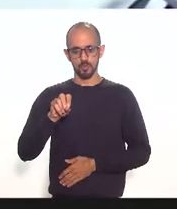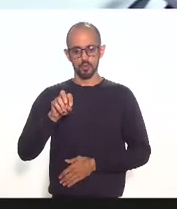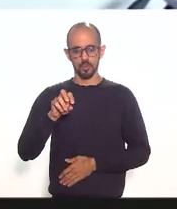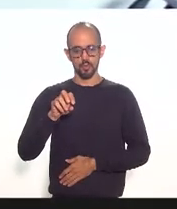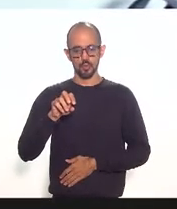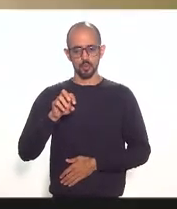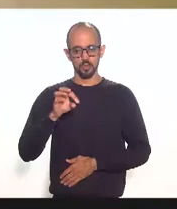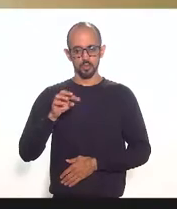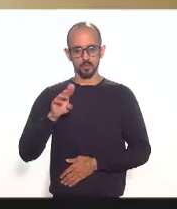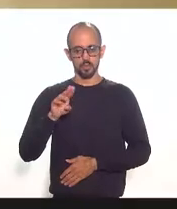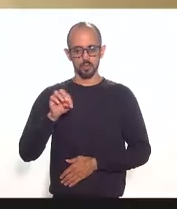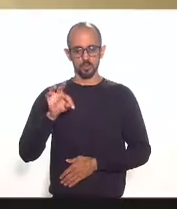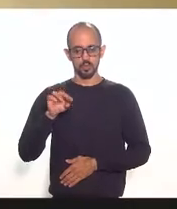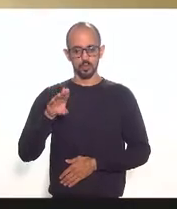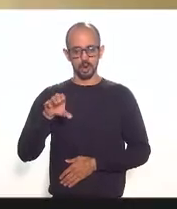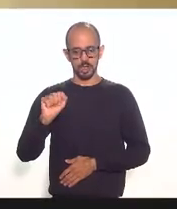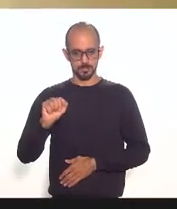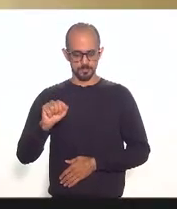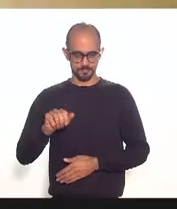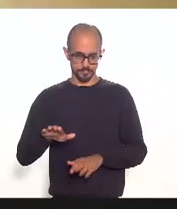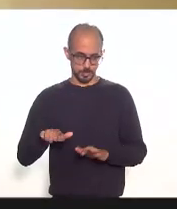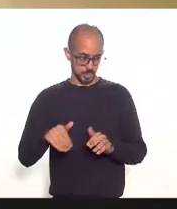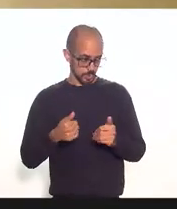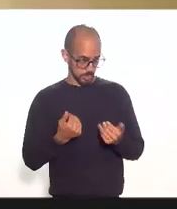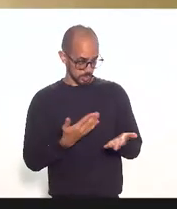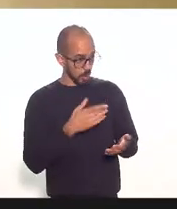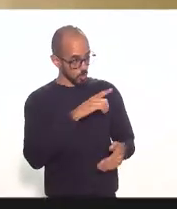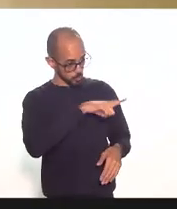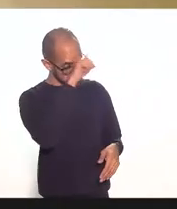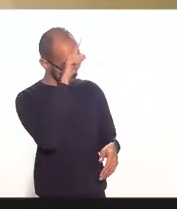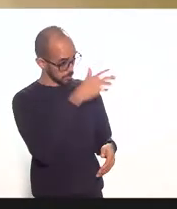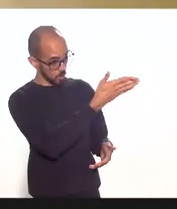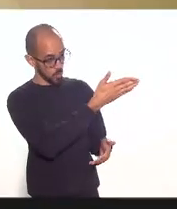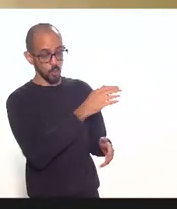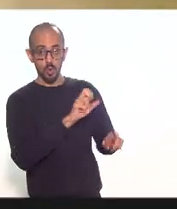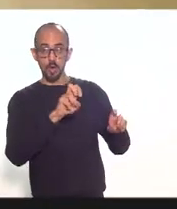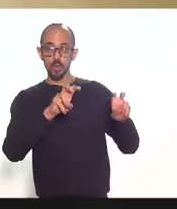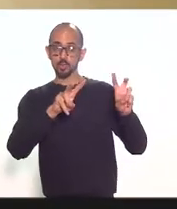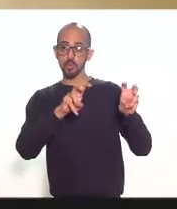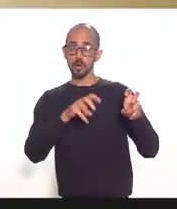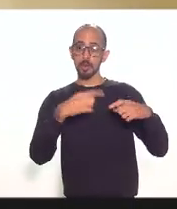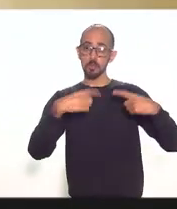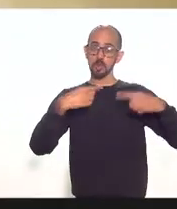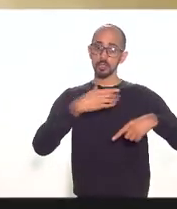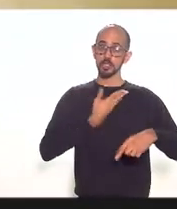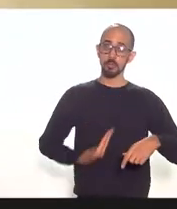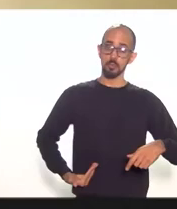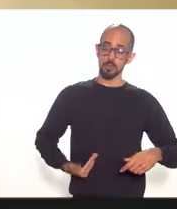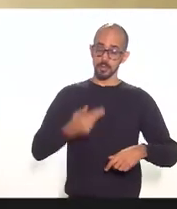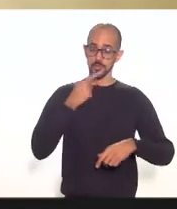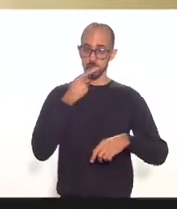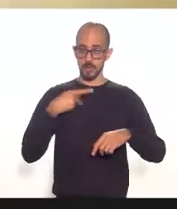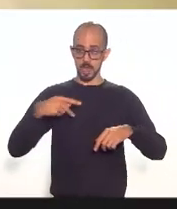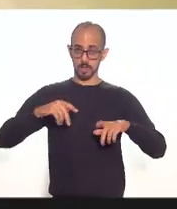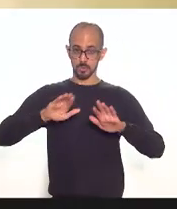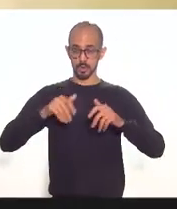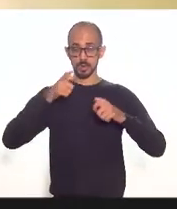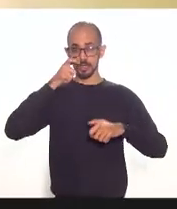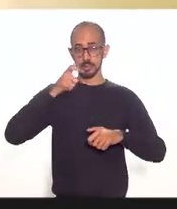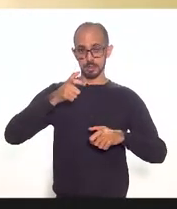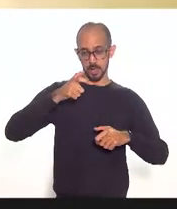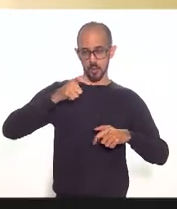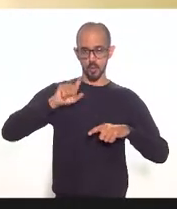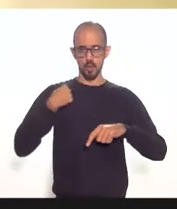Gustavo Paulo só para reafirmar aqui a questão da política pública como foi falado aqui a intenção do governo com essa política pública